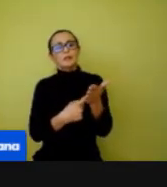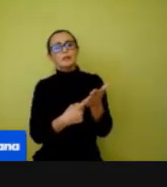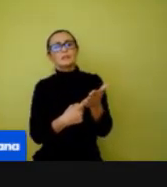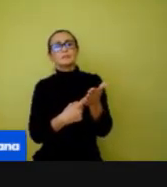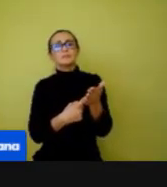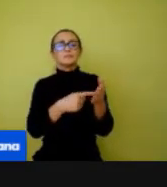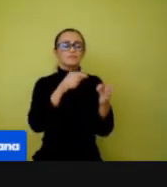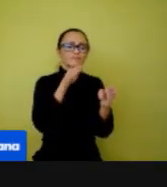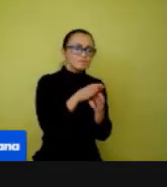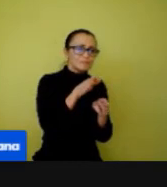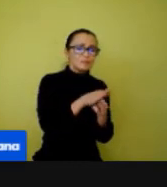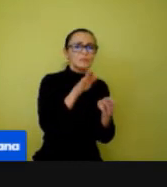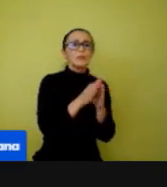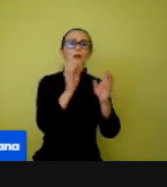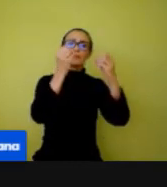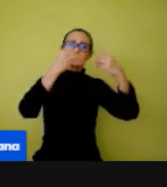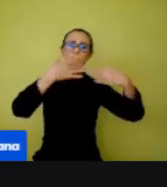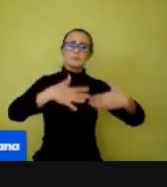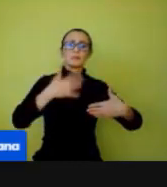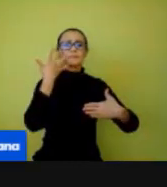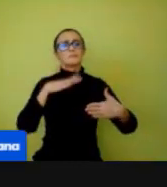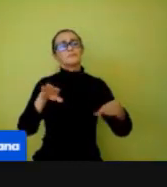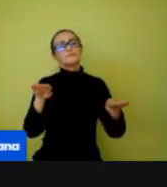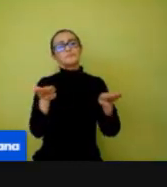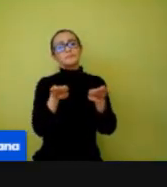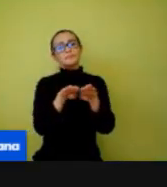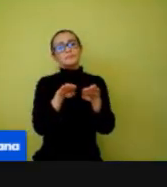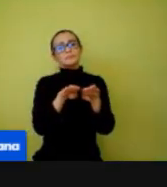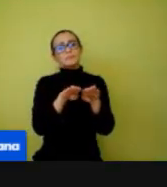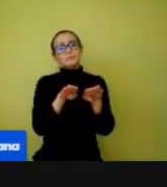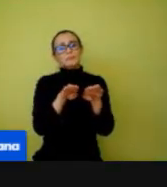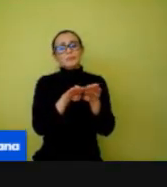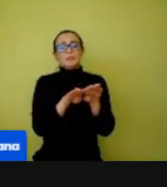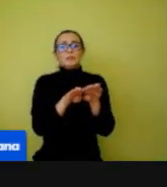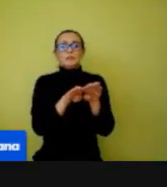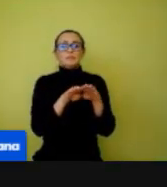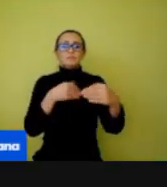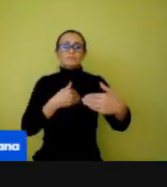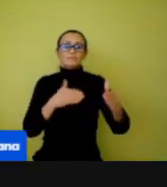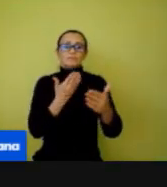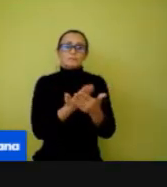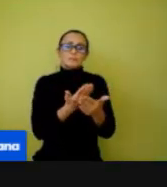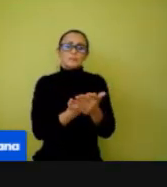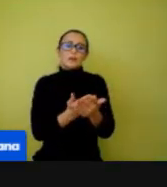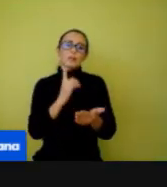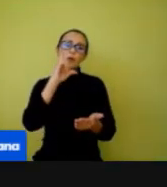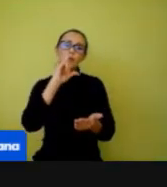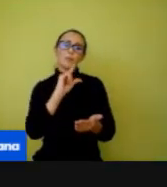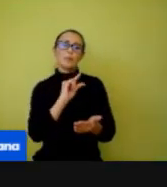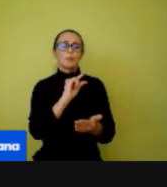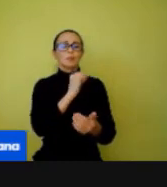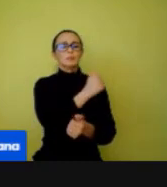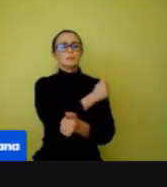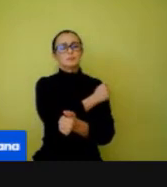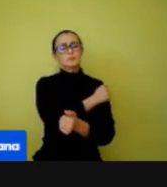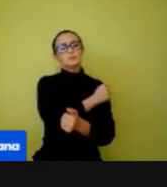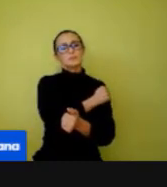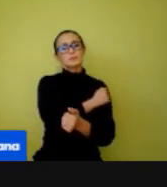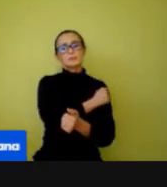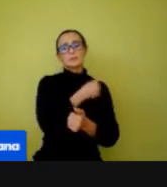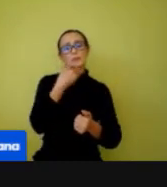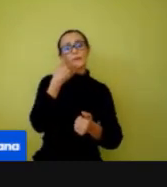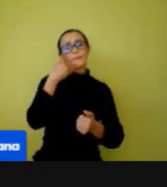nesse primeiro momento, nós sabemos também que as turmas vão estar reduzidas. Então, vai ser mais fácil a gente conseguir colocar